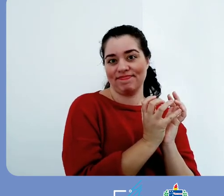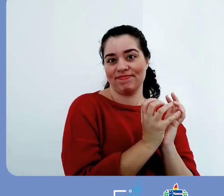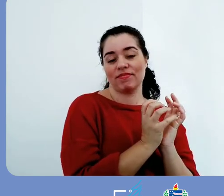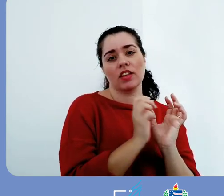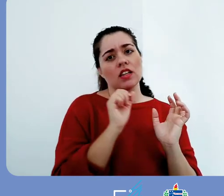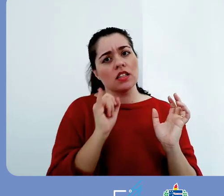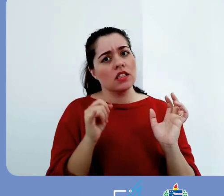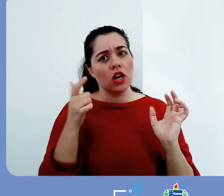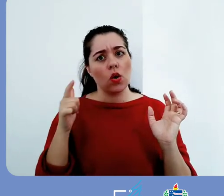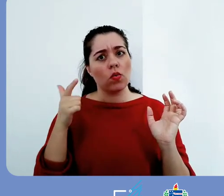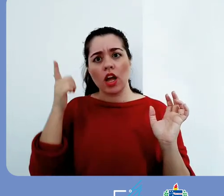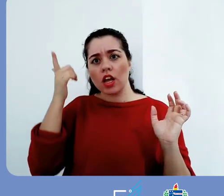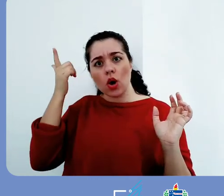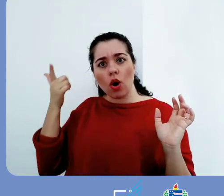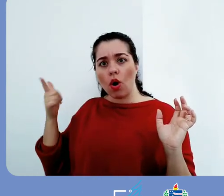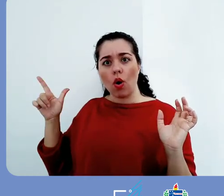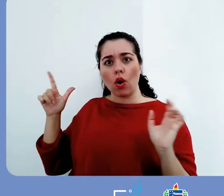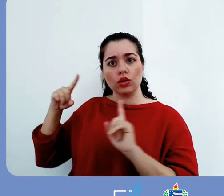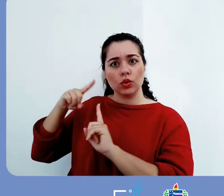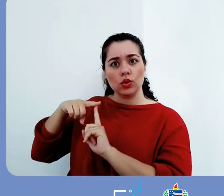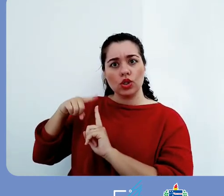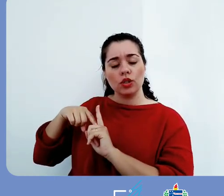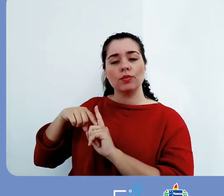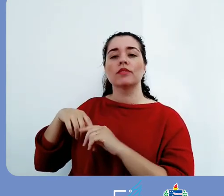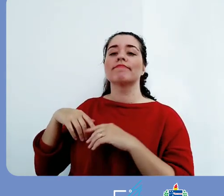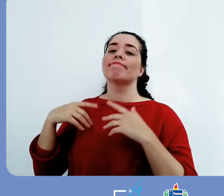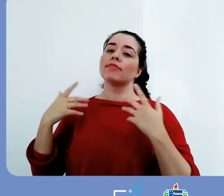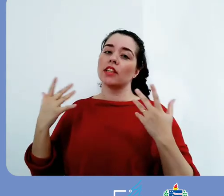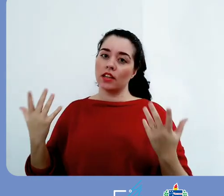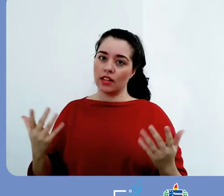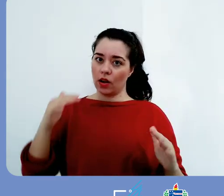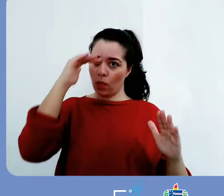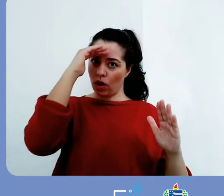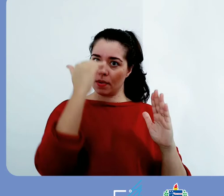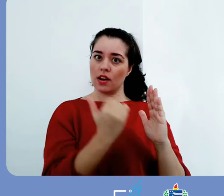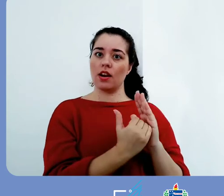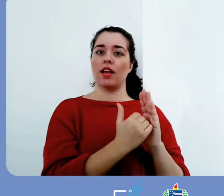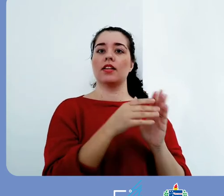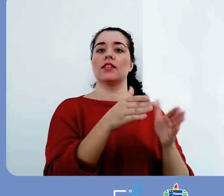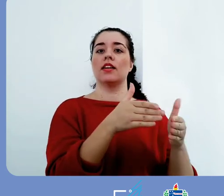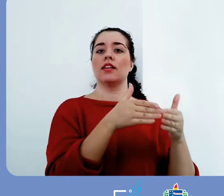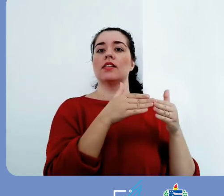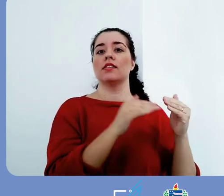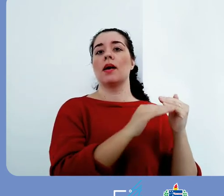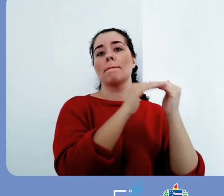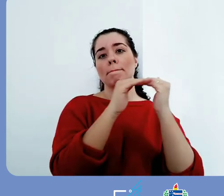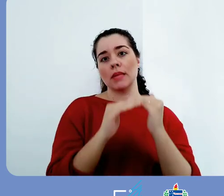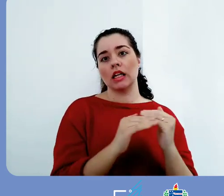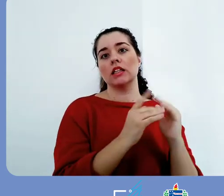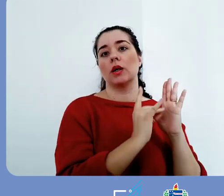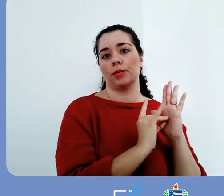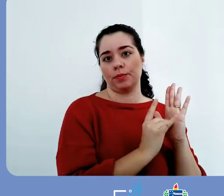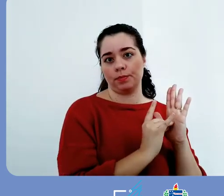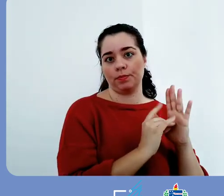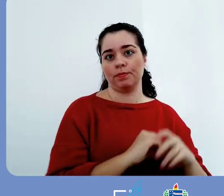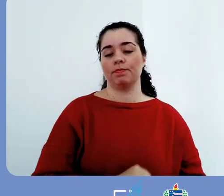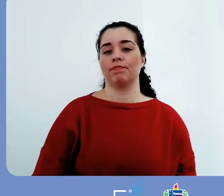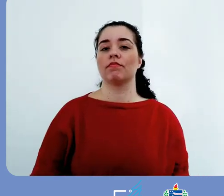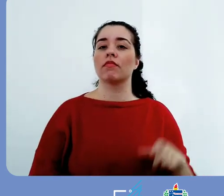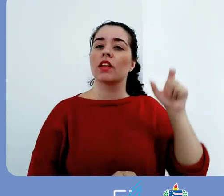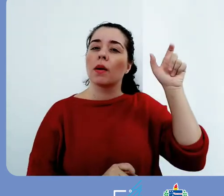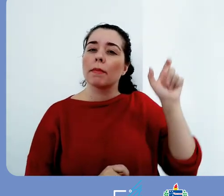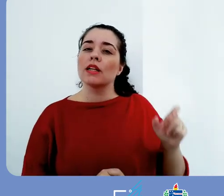aprovar ou rejeitar as submissões desses itens, feitas por qualquer pessoa da comunidade universitária. O conteúdo dos itens são